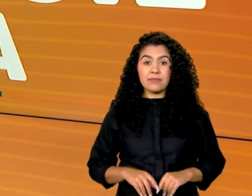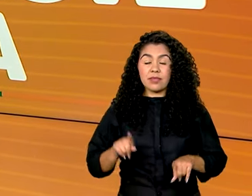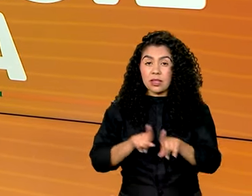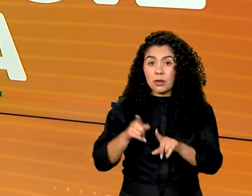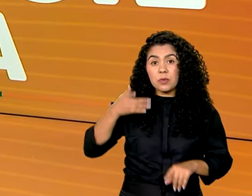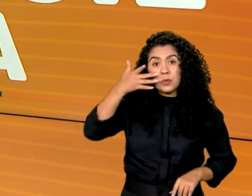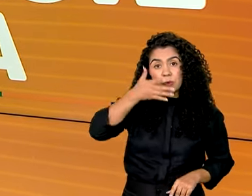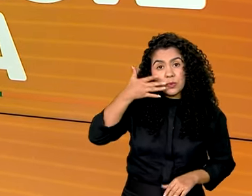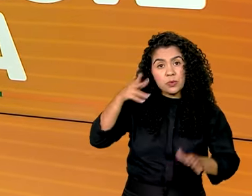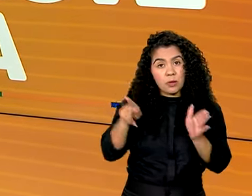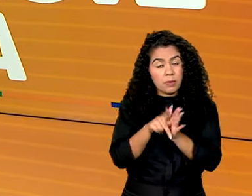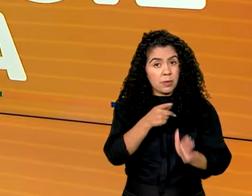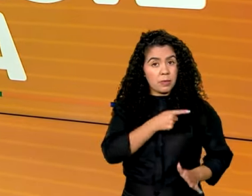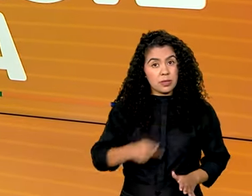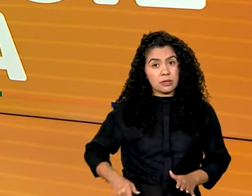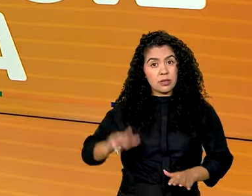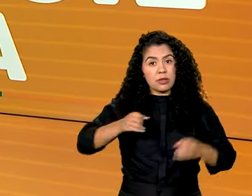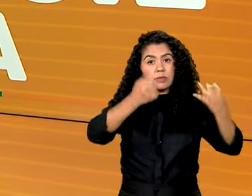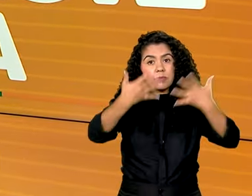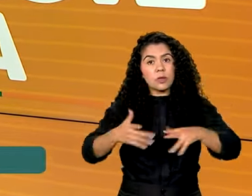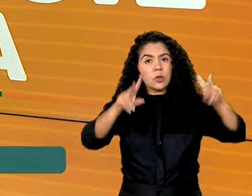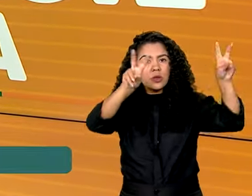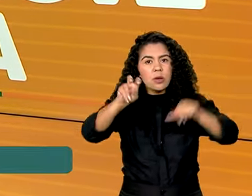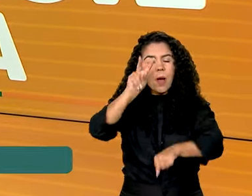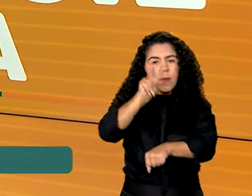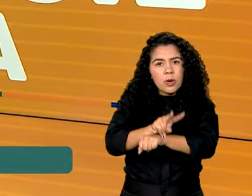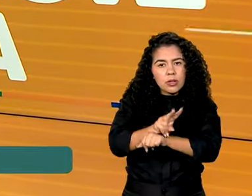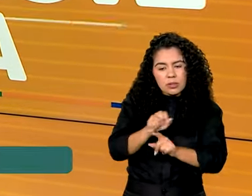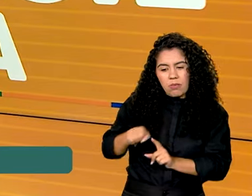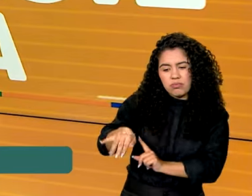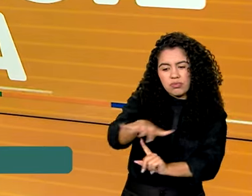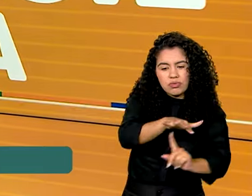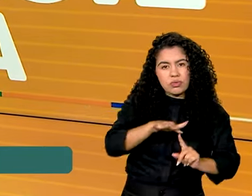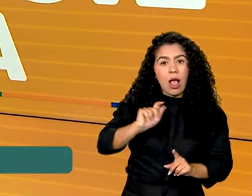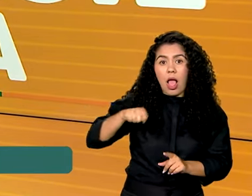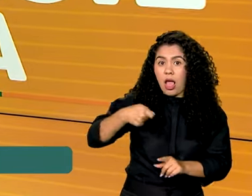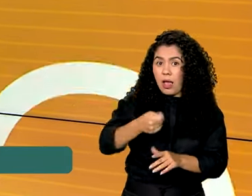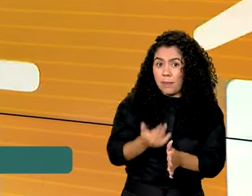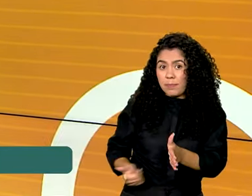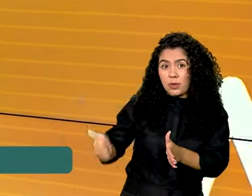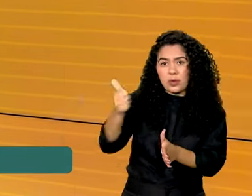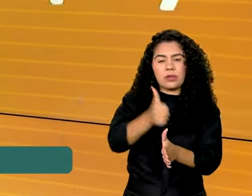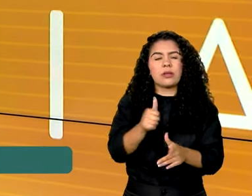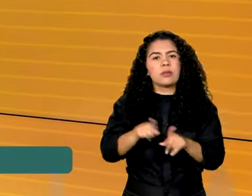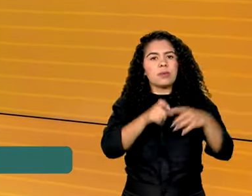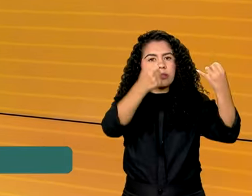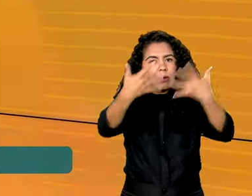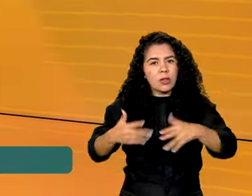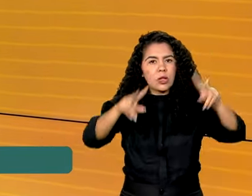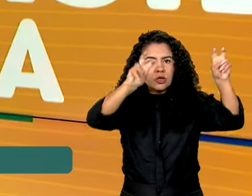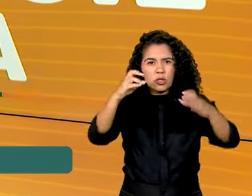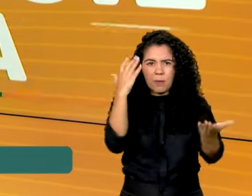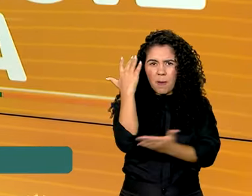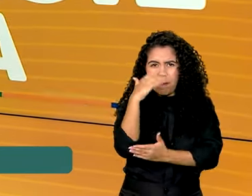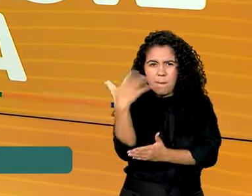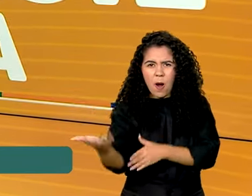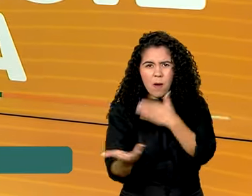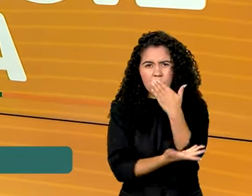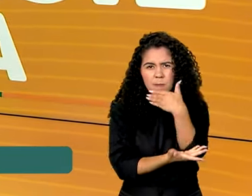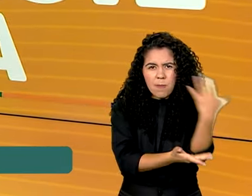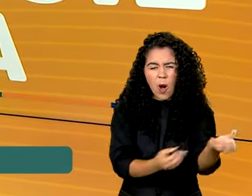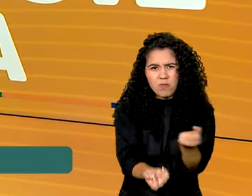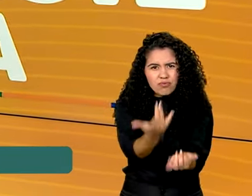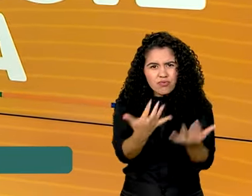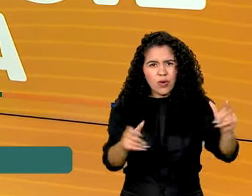pronunciamento, Lula disse que a proteção ao meio ambiente voltou a ser prioridade. Ele falou da redução do desmatamento na Amazônia